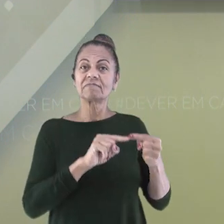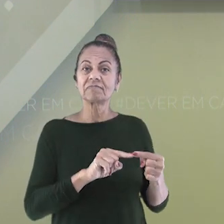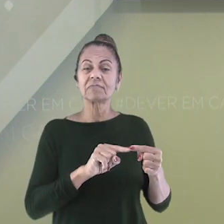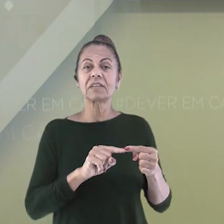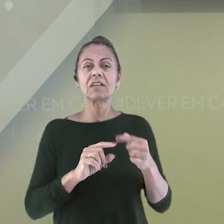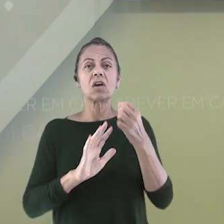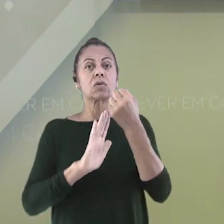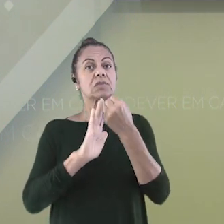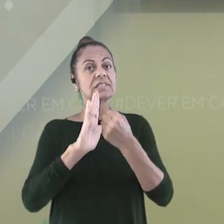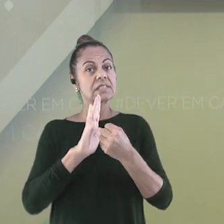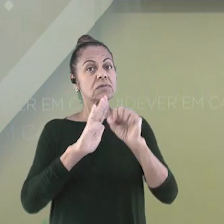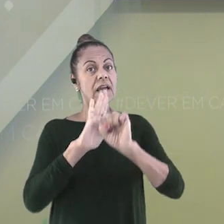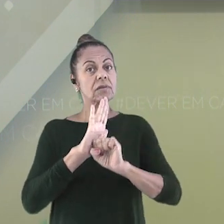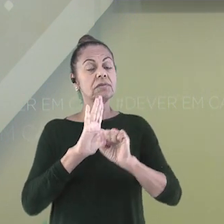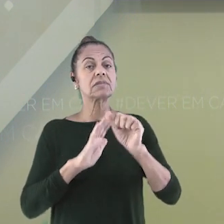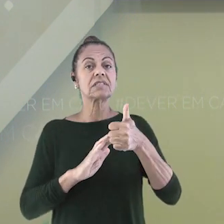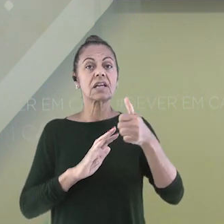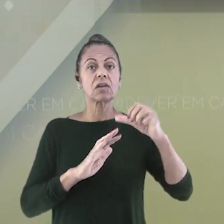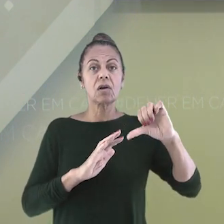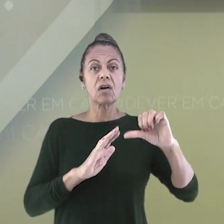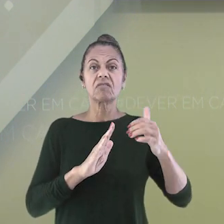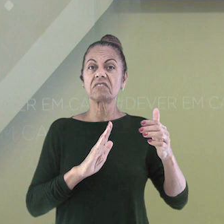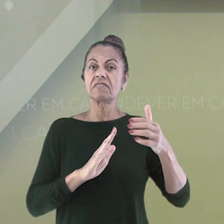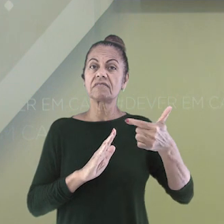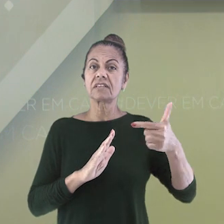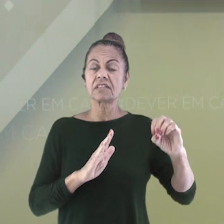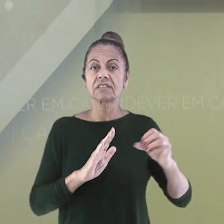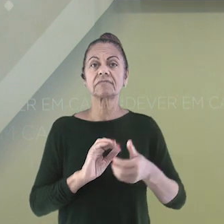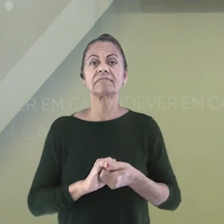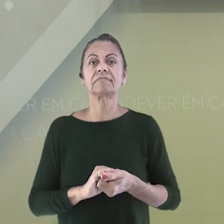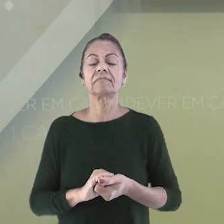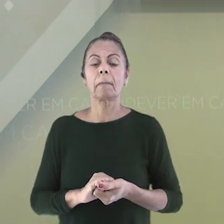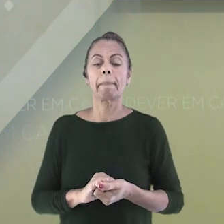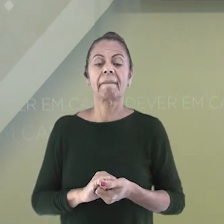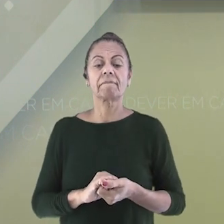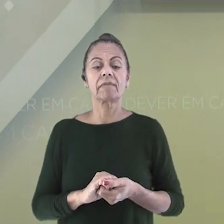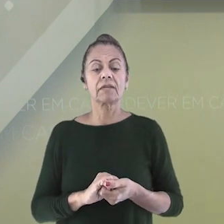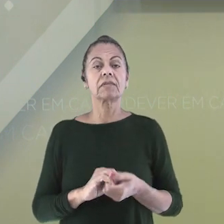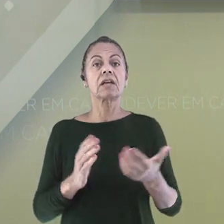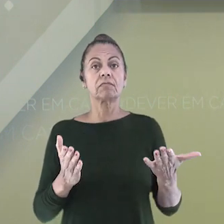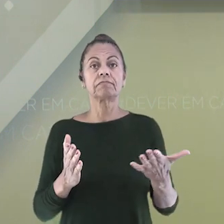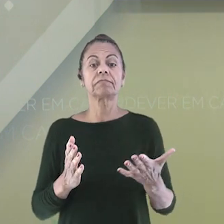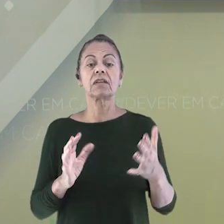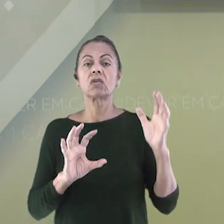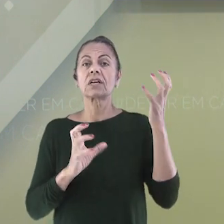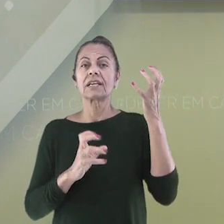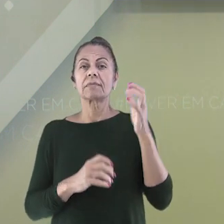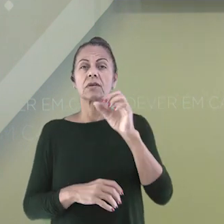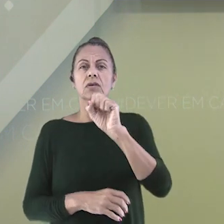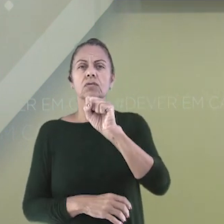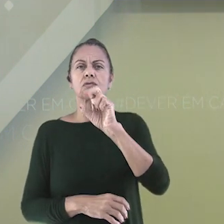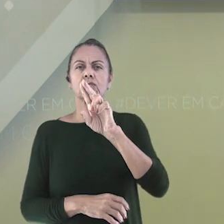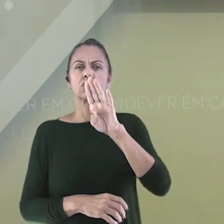É a região de menor extensão territorial. O clima é o subtropical. Porque os três